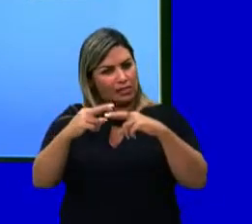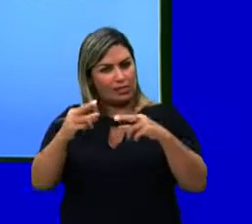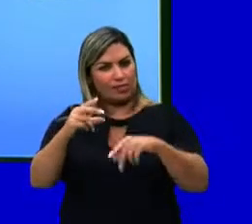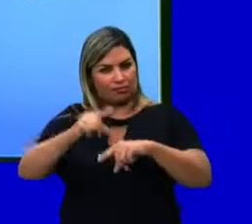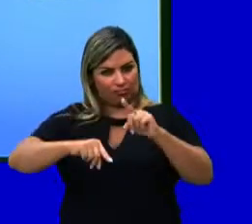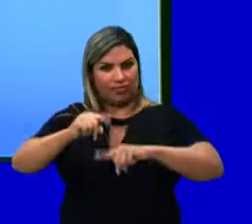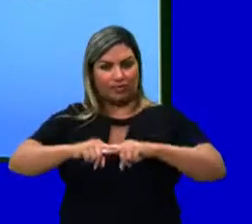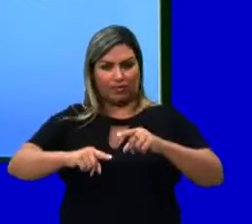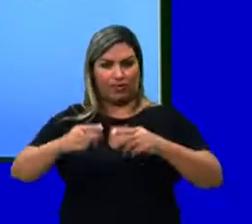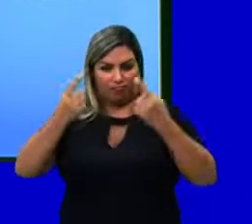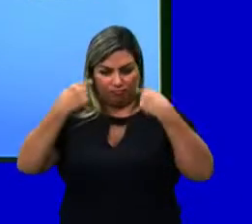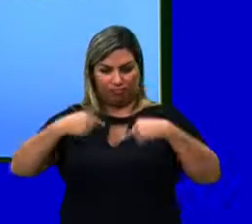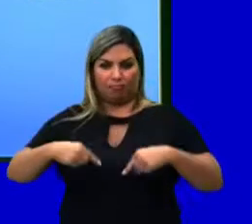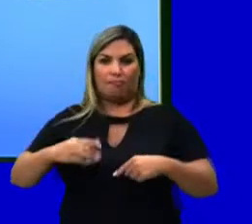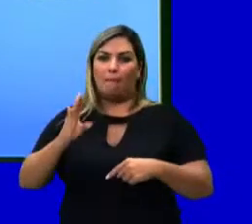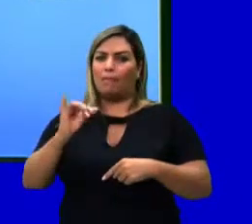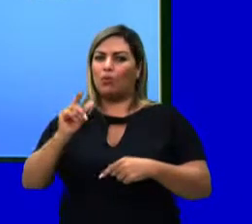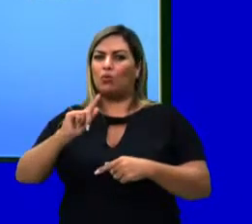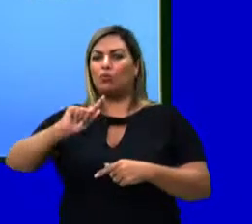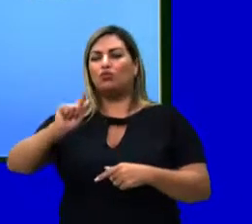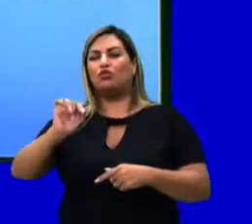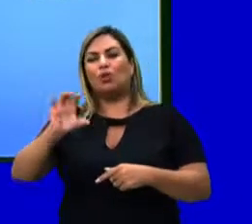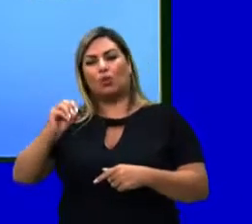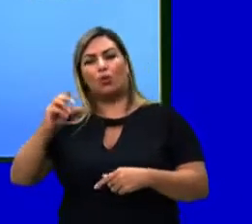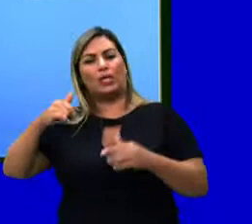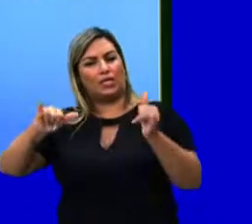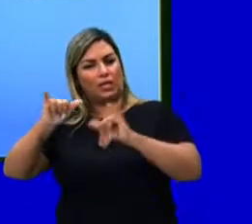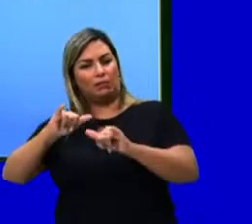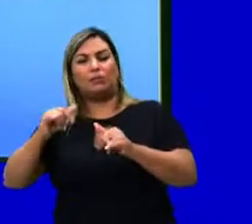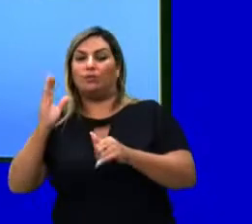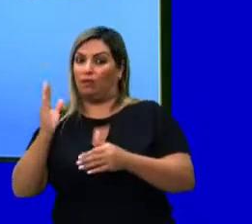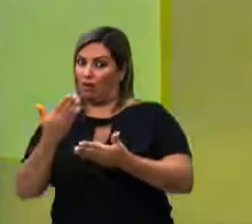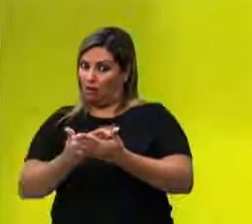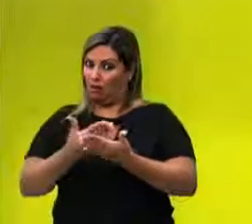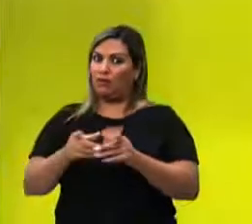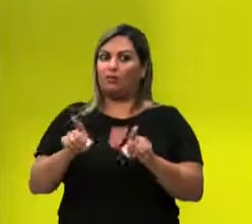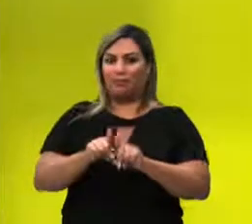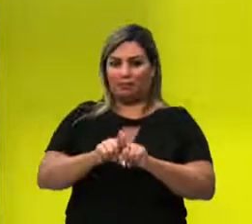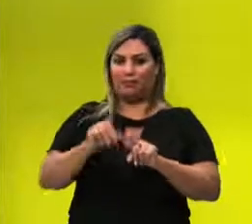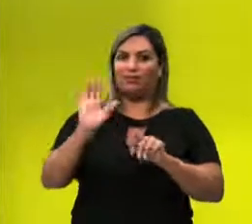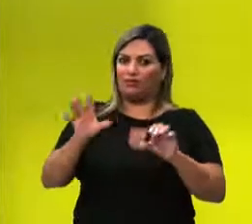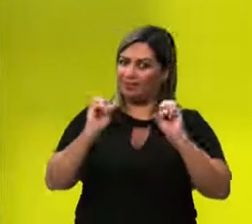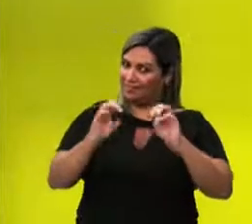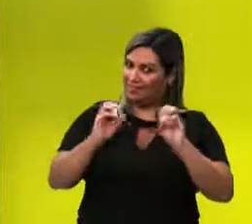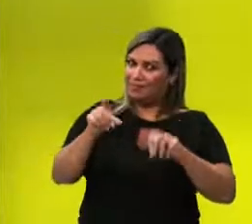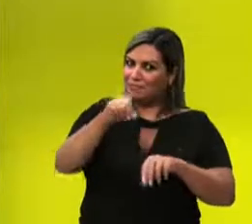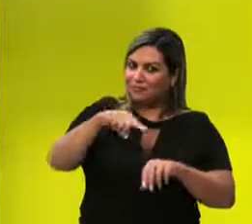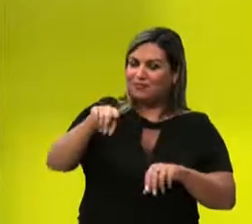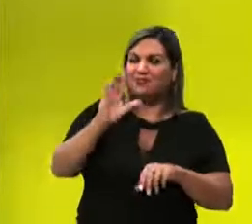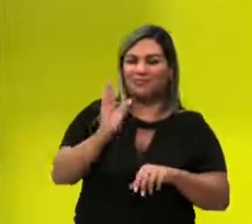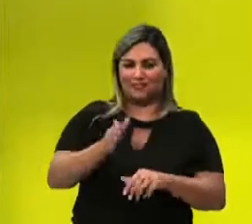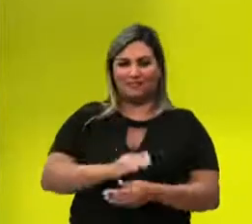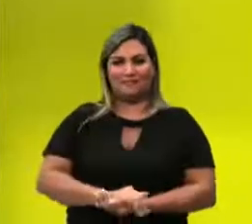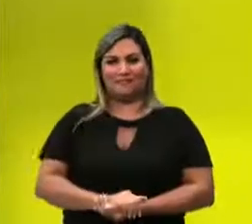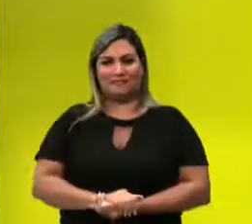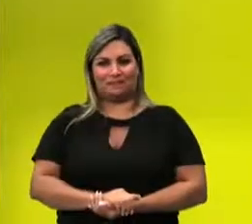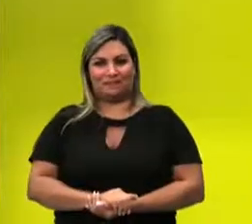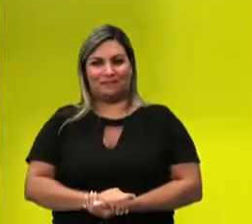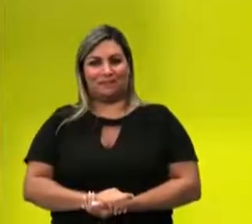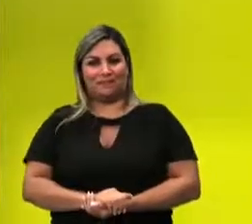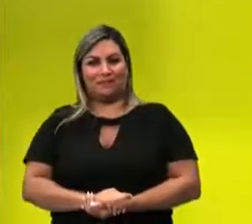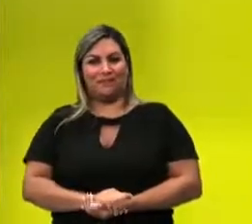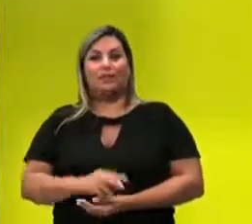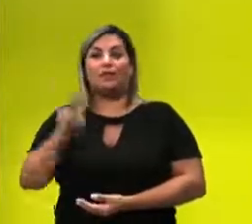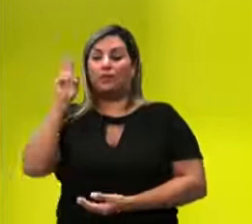tem a ver lá com ciclos biogeoquímicos, que foi uma aula também, que eu já passei aqui para vocês, tá?